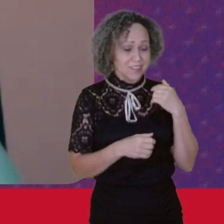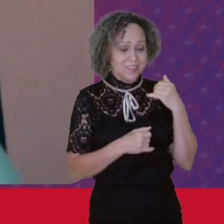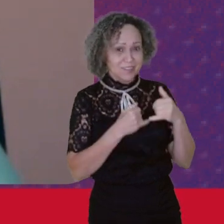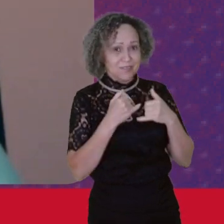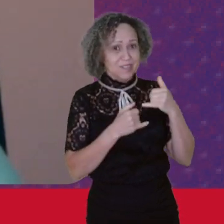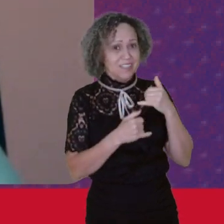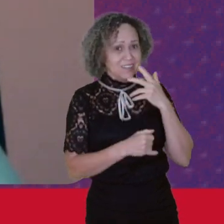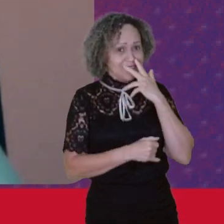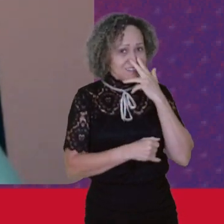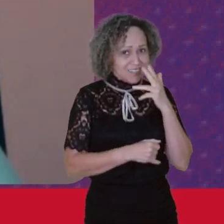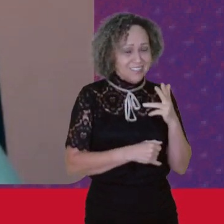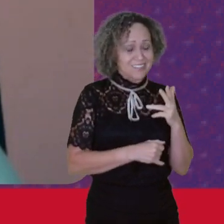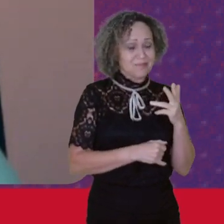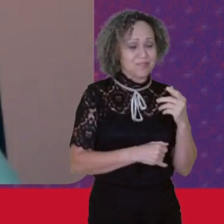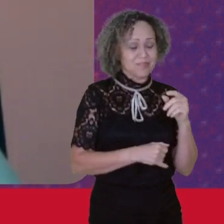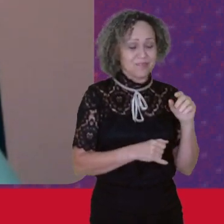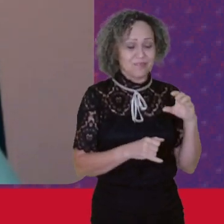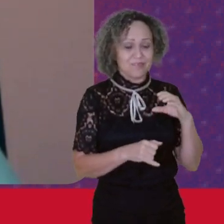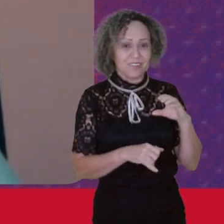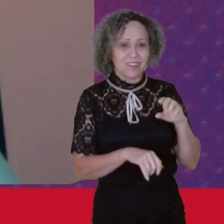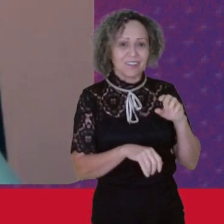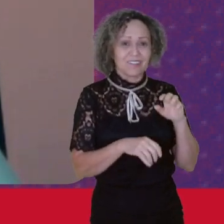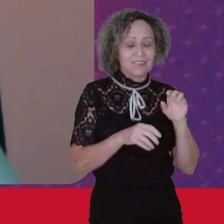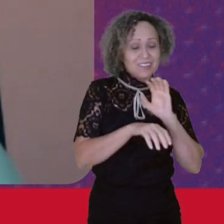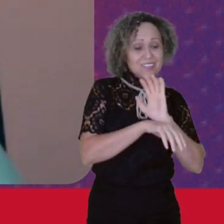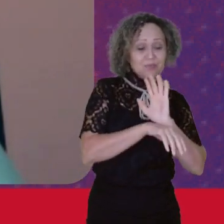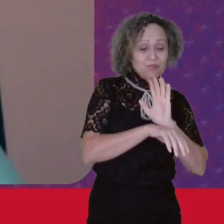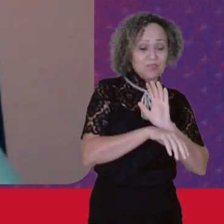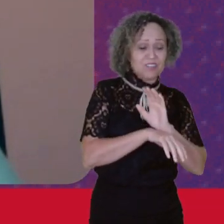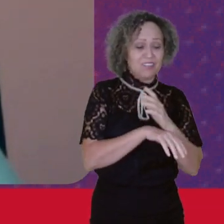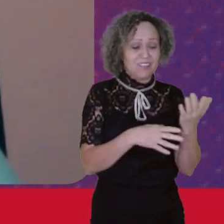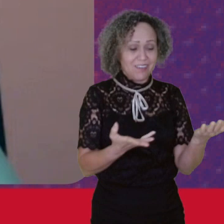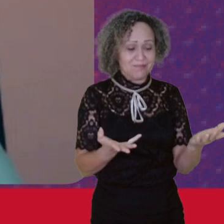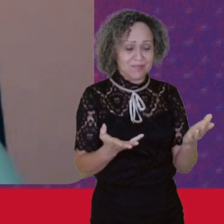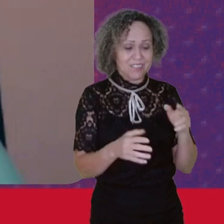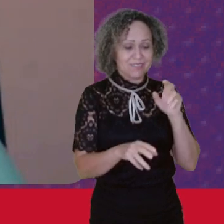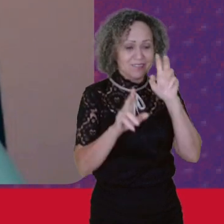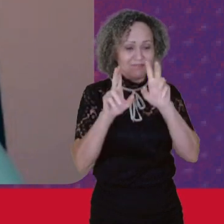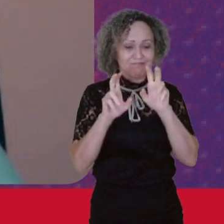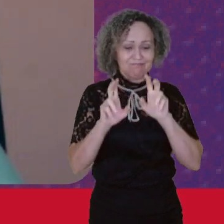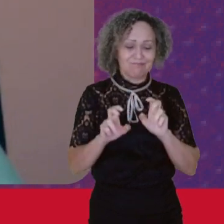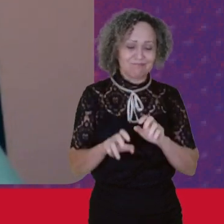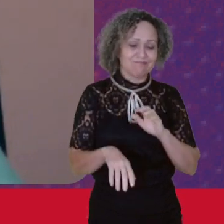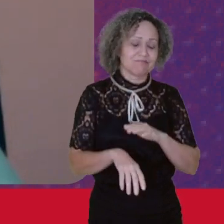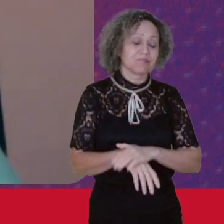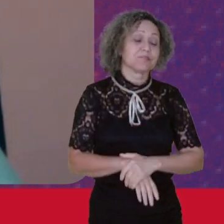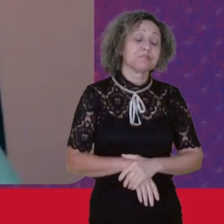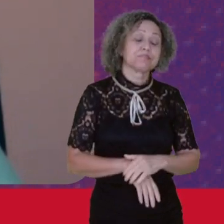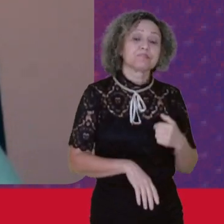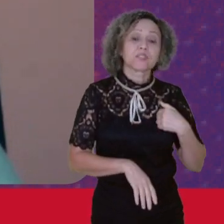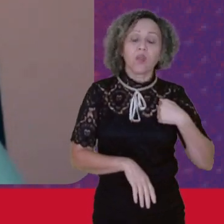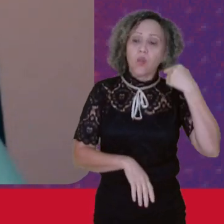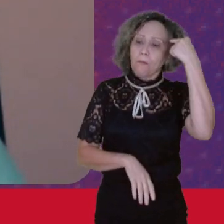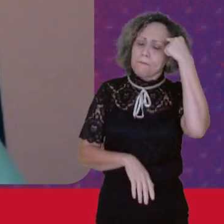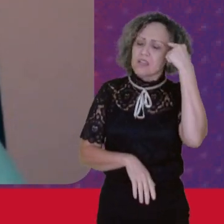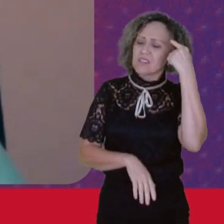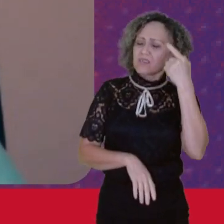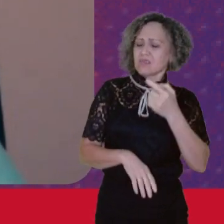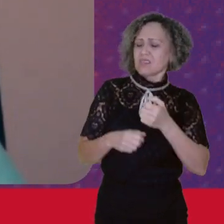cada De cada Assunto desse Eu penso que Falar de desemprego